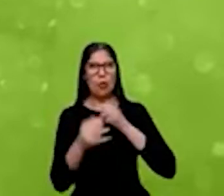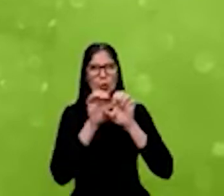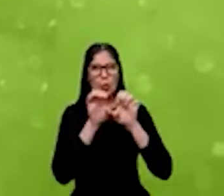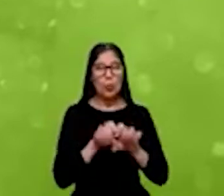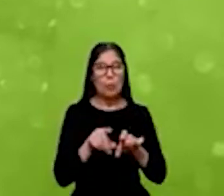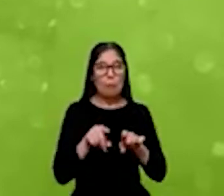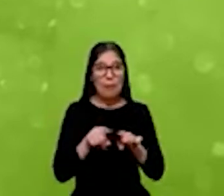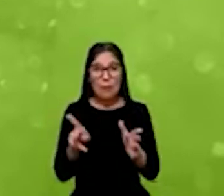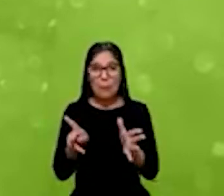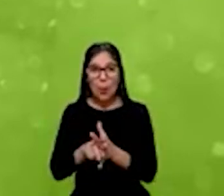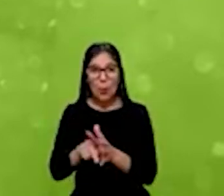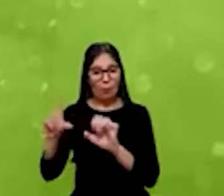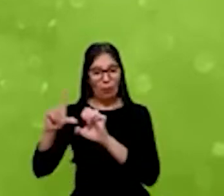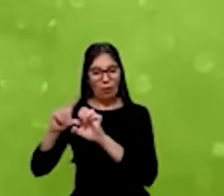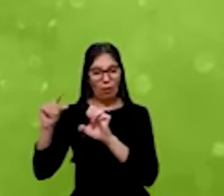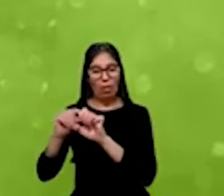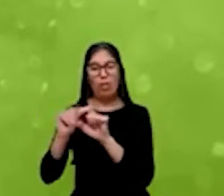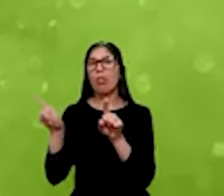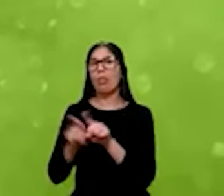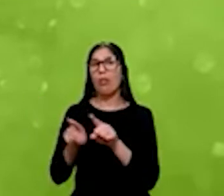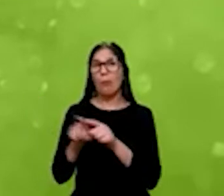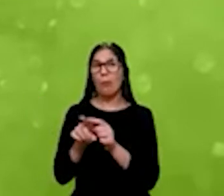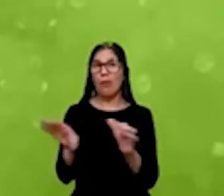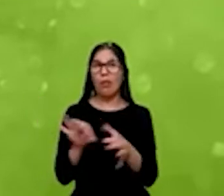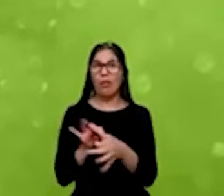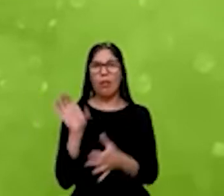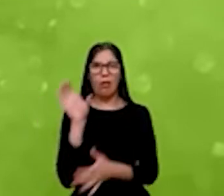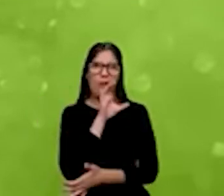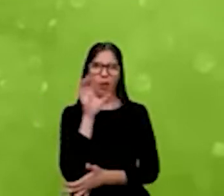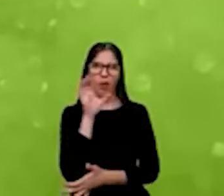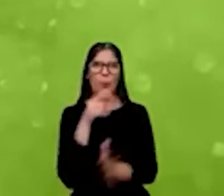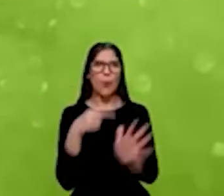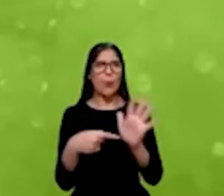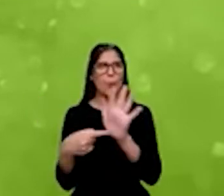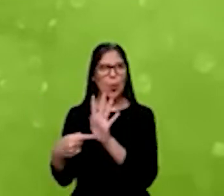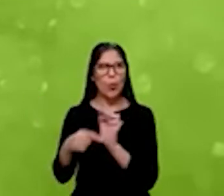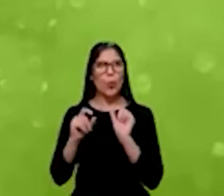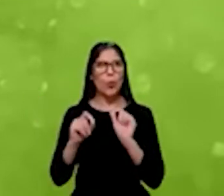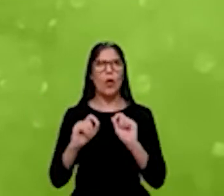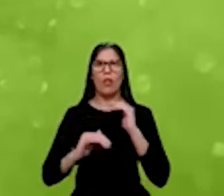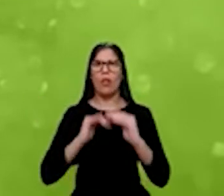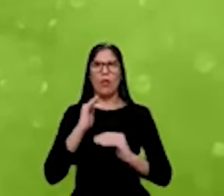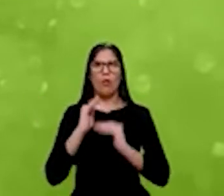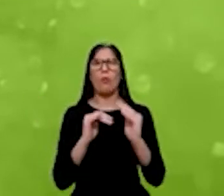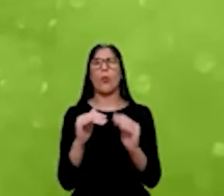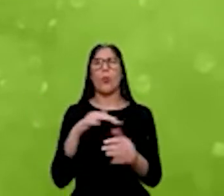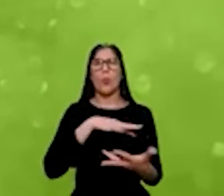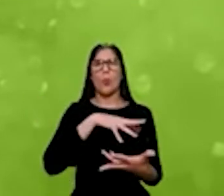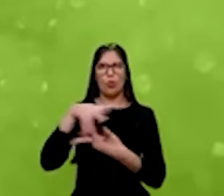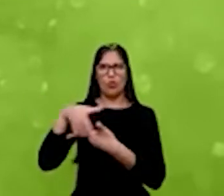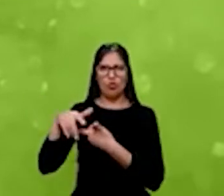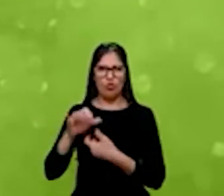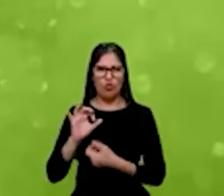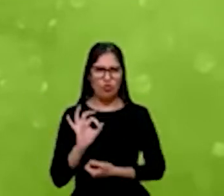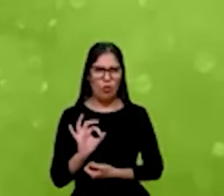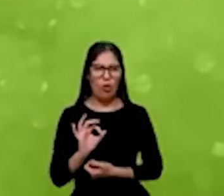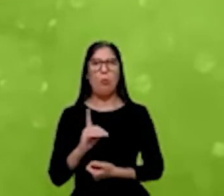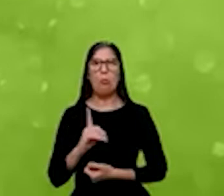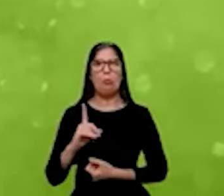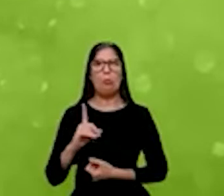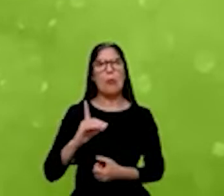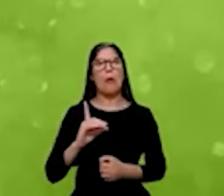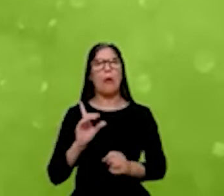empreendedorismo. Então, muito rapidamente, a gente é um dos maiores bancos de desenvolvimento do mundo. Alguma coisa perto de